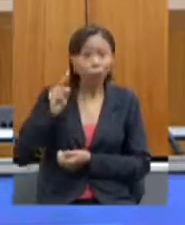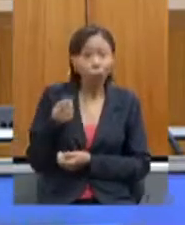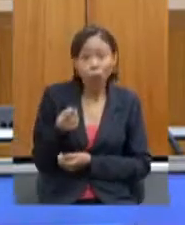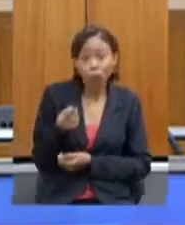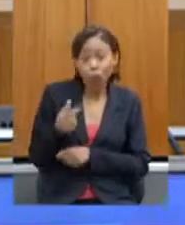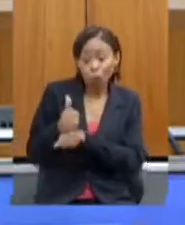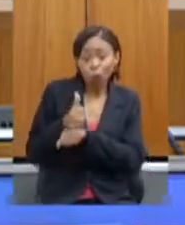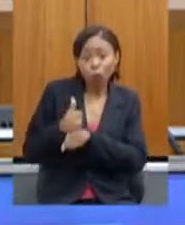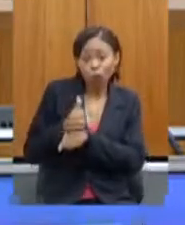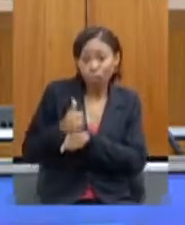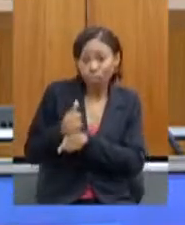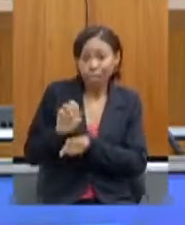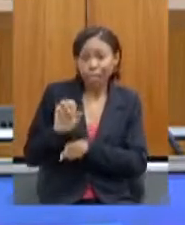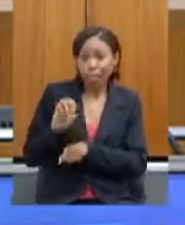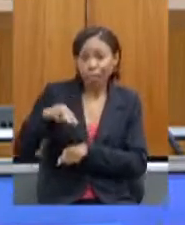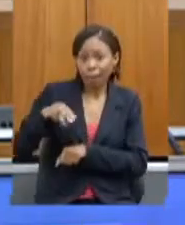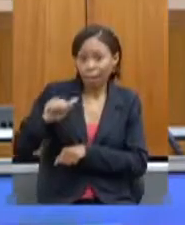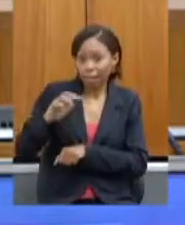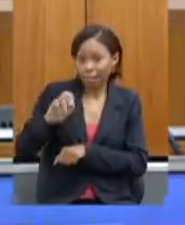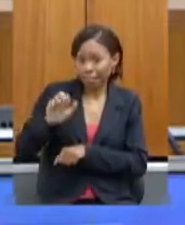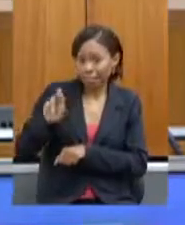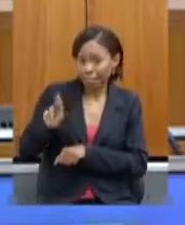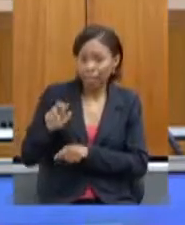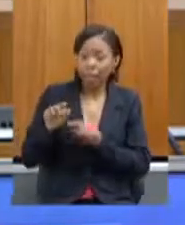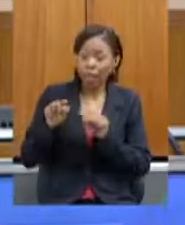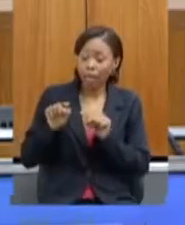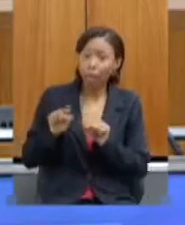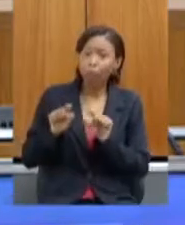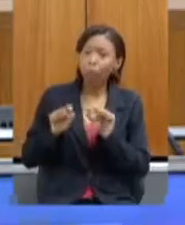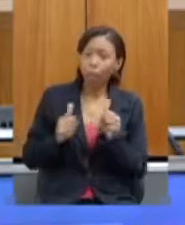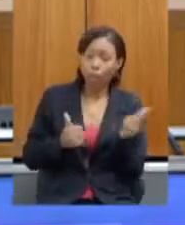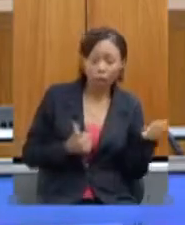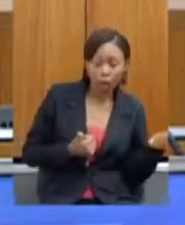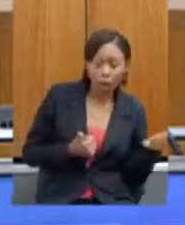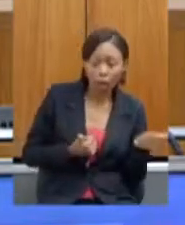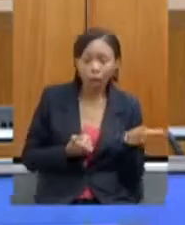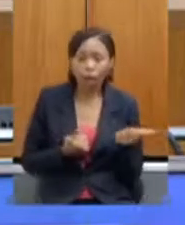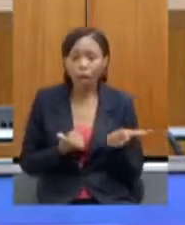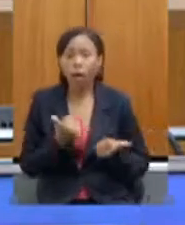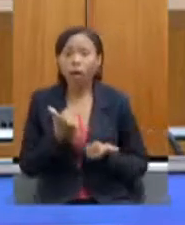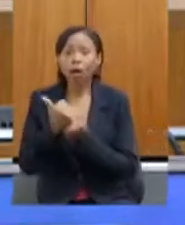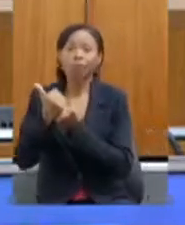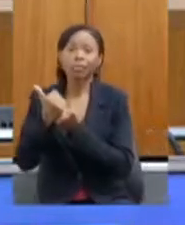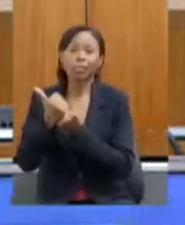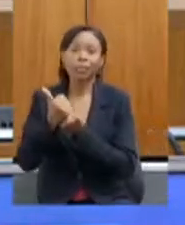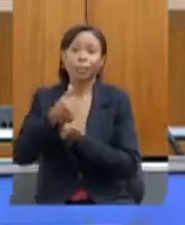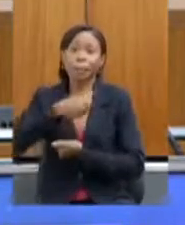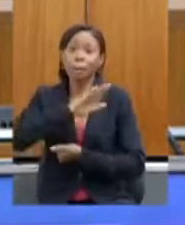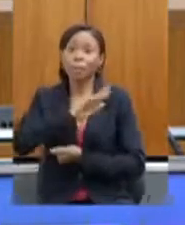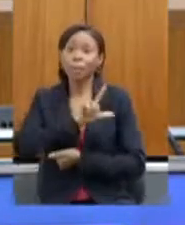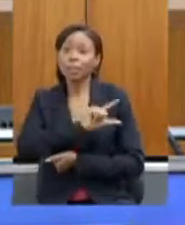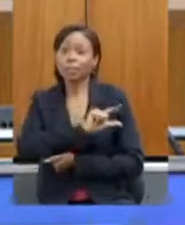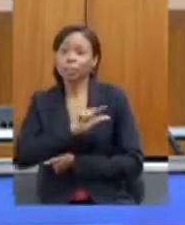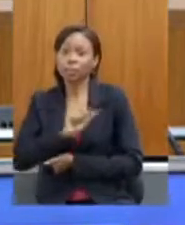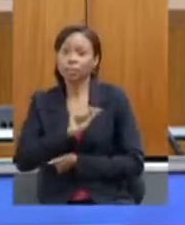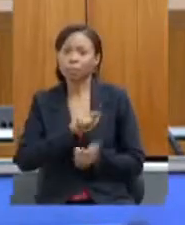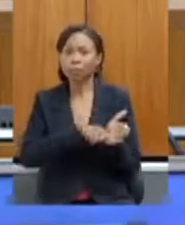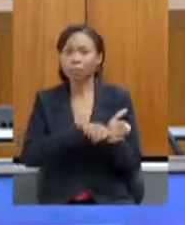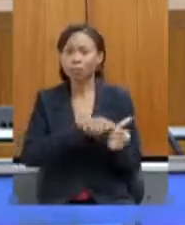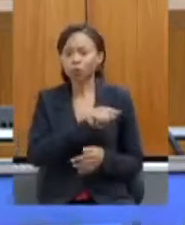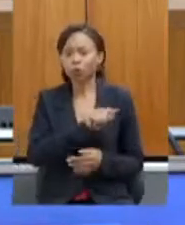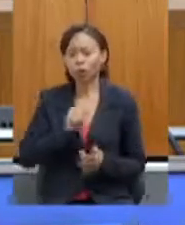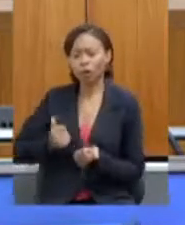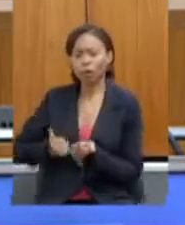tendo agora o suporte a retaguarda o ombro a ombro de mais de 100 pesquisadores que vão estar ajudando que esses